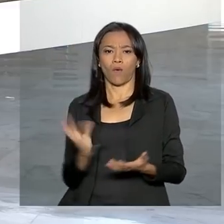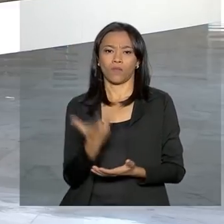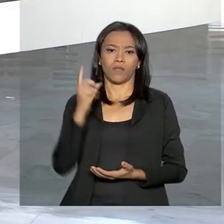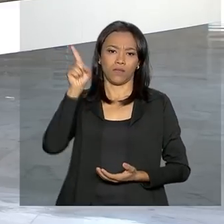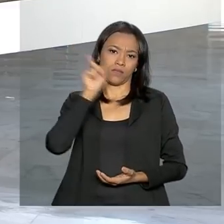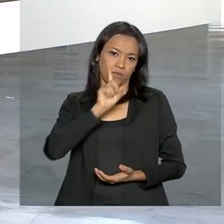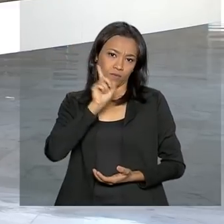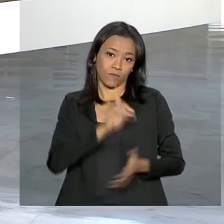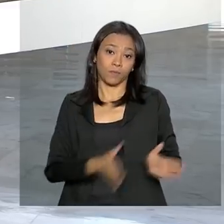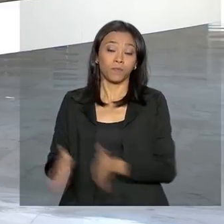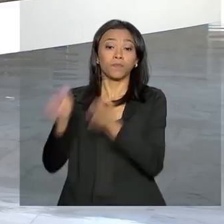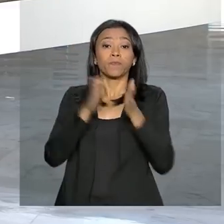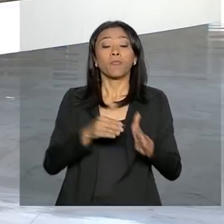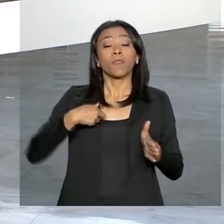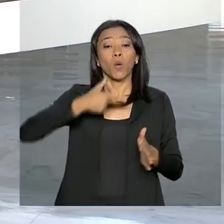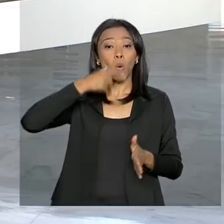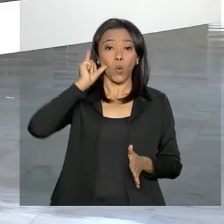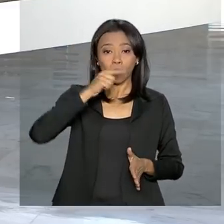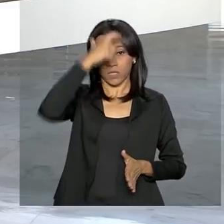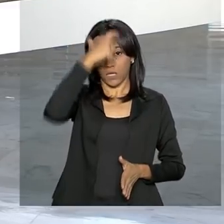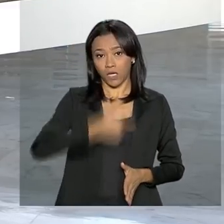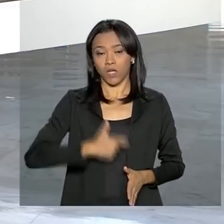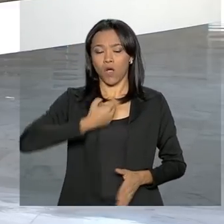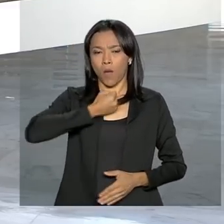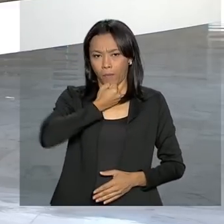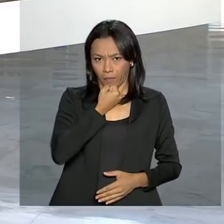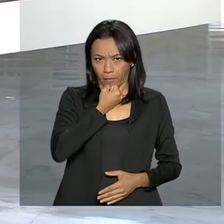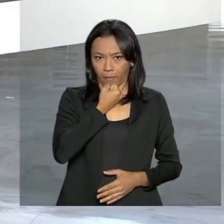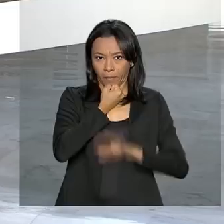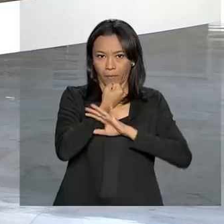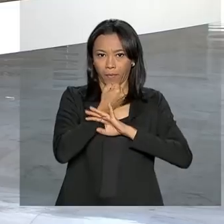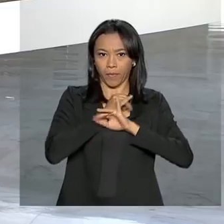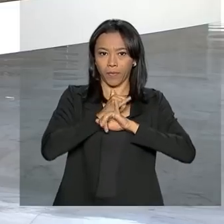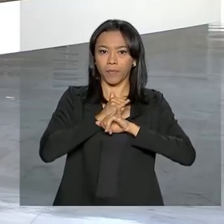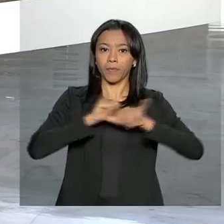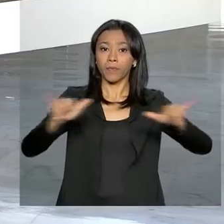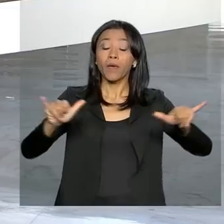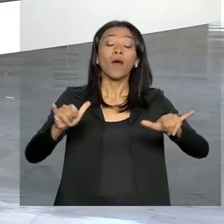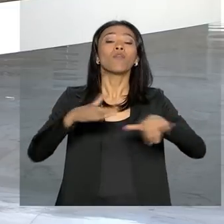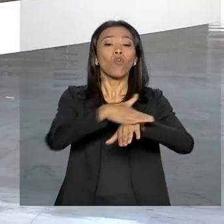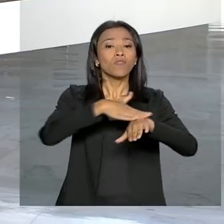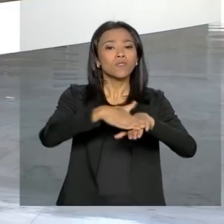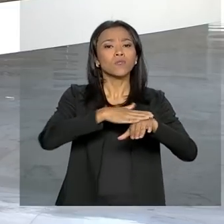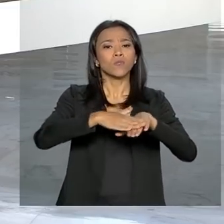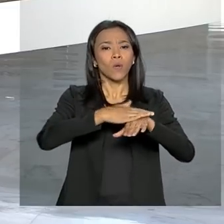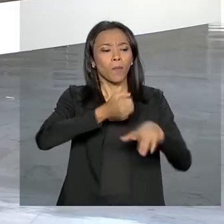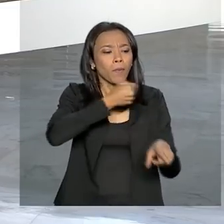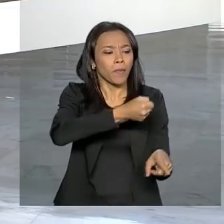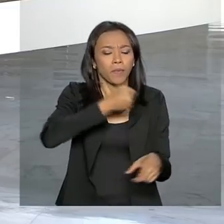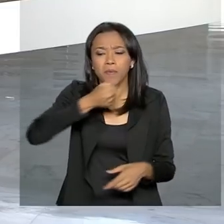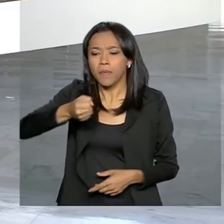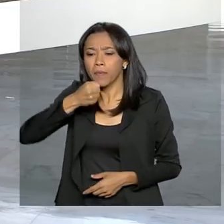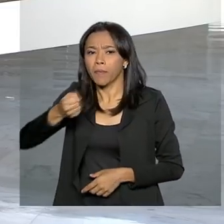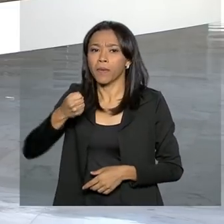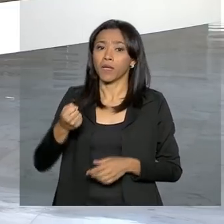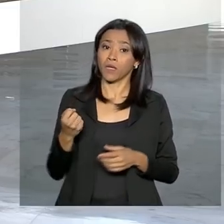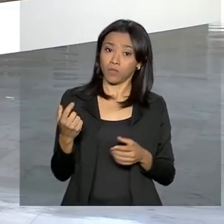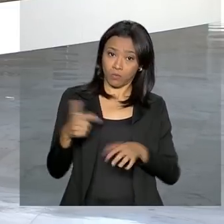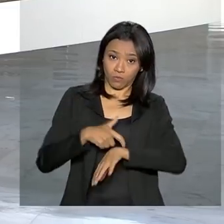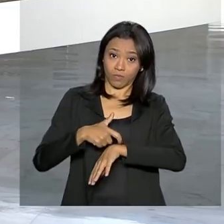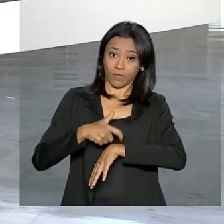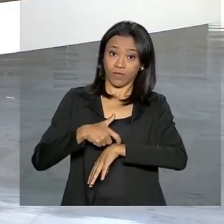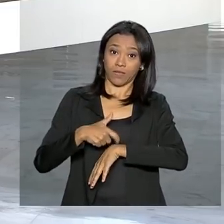E ontem, o porta-voz da presidência da República, Otávio Rego Barros, conversou com jornalistas no intervalo de um